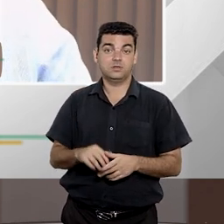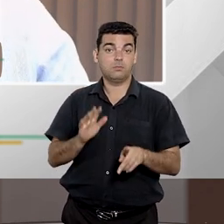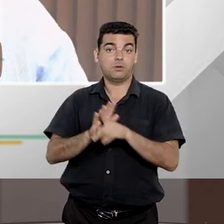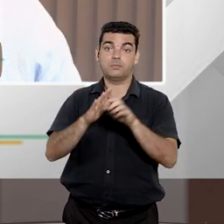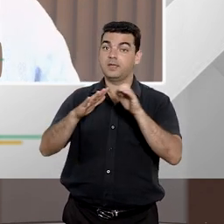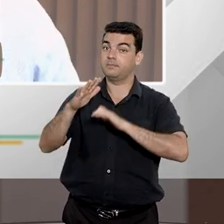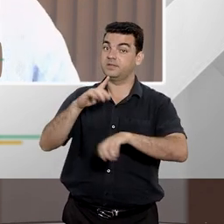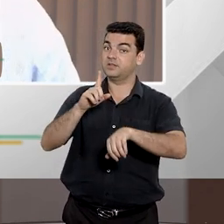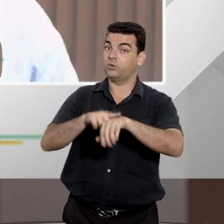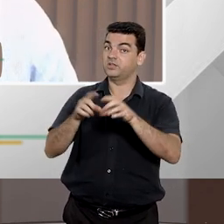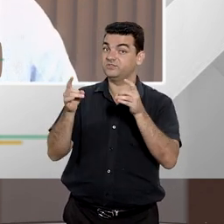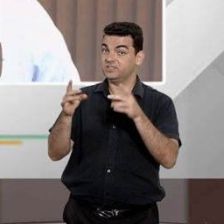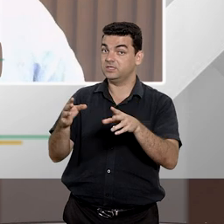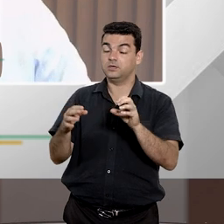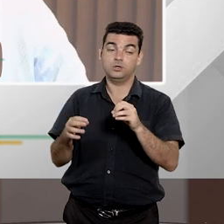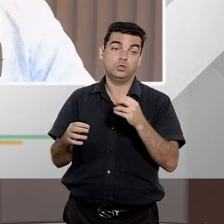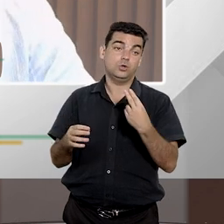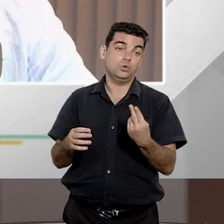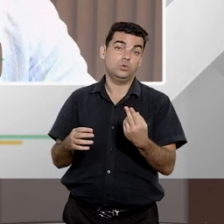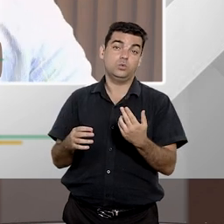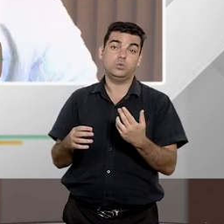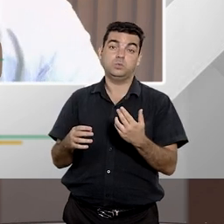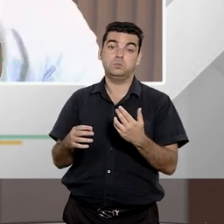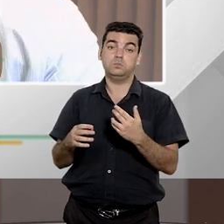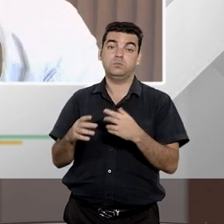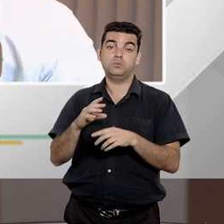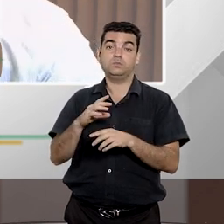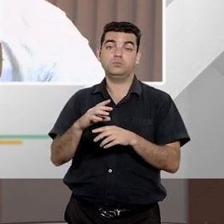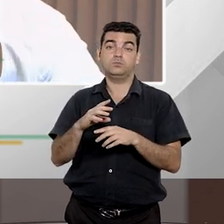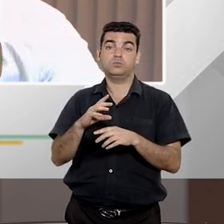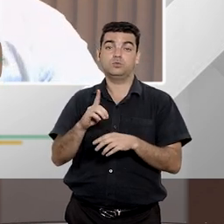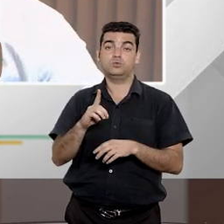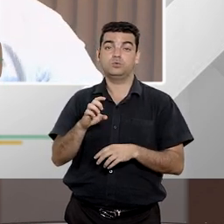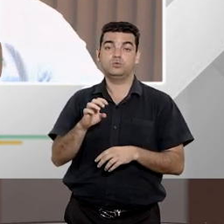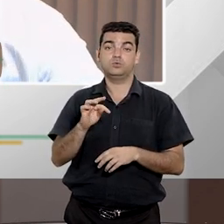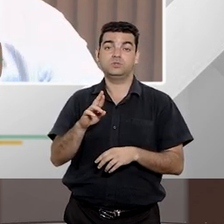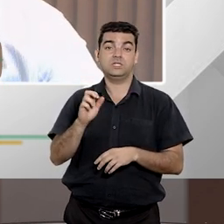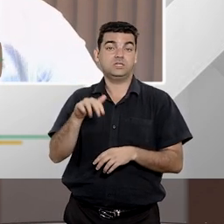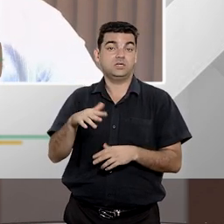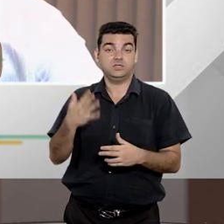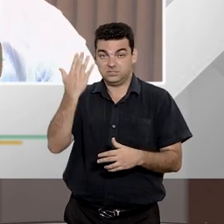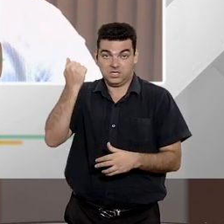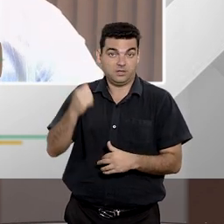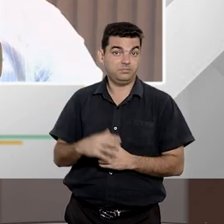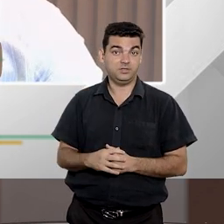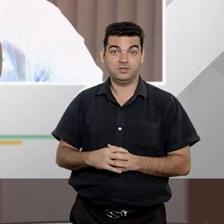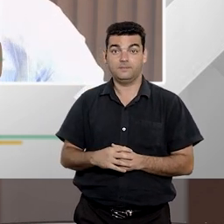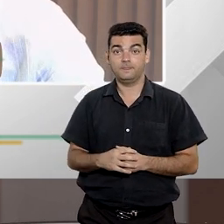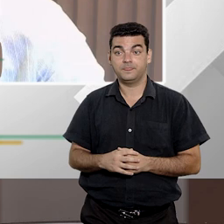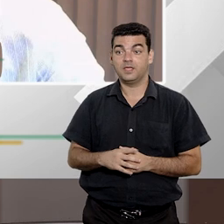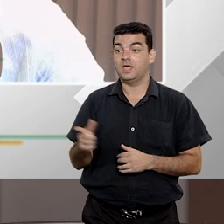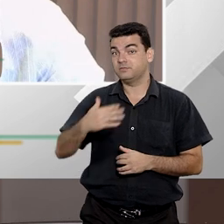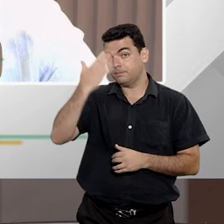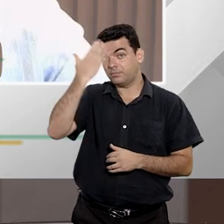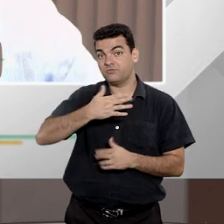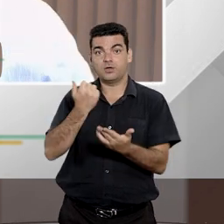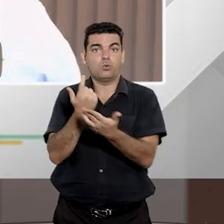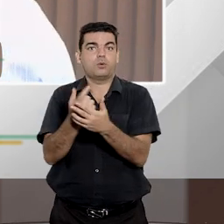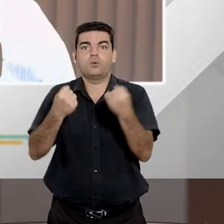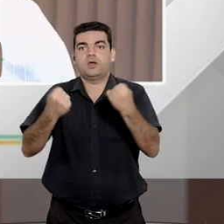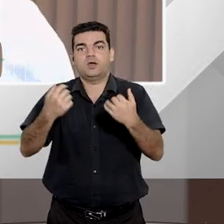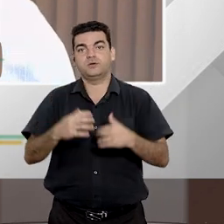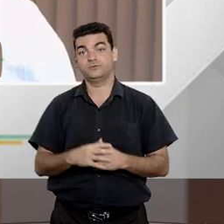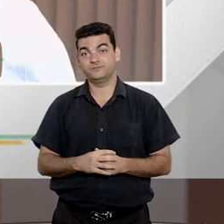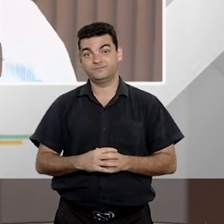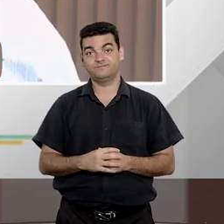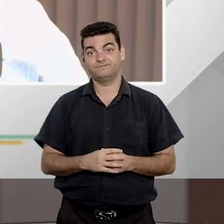empresa que vendeu esses veículos, seja especificamente porque essas pessoas vão ter a comprovação da